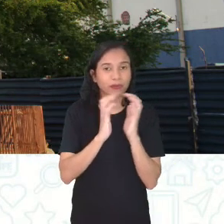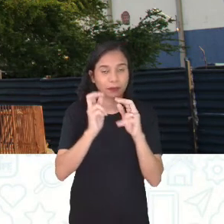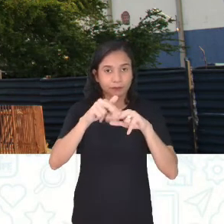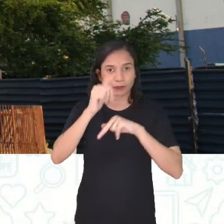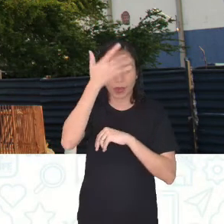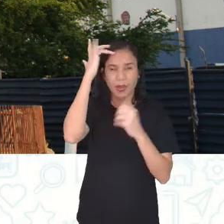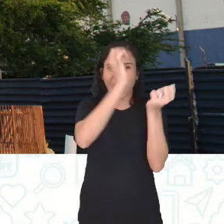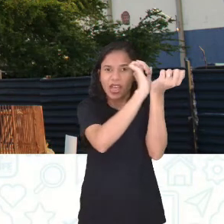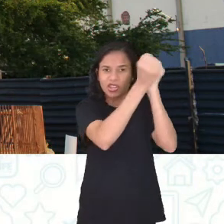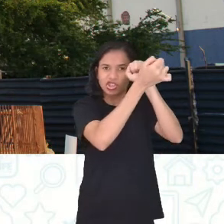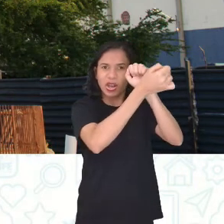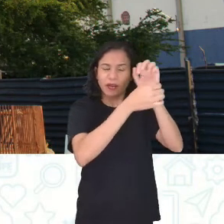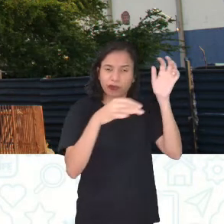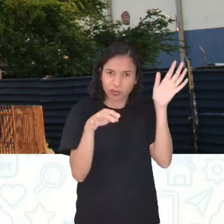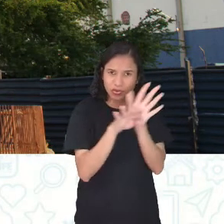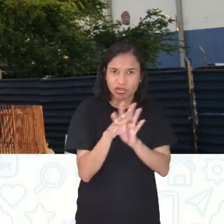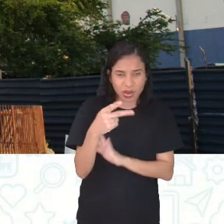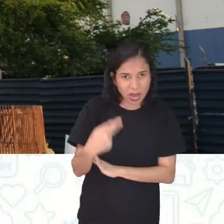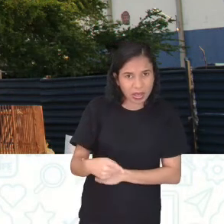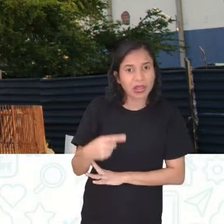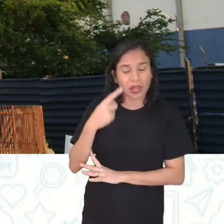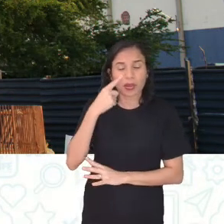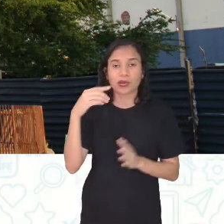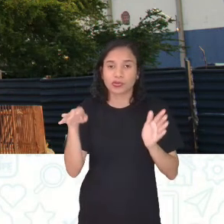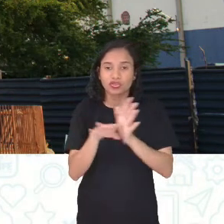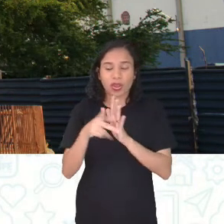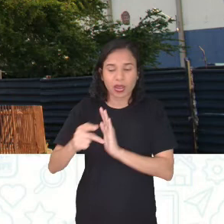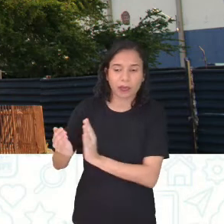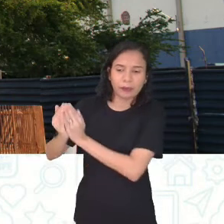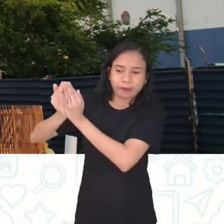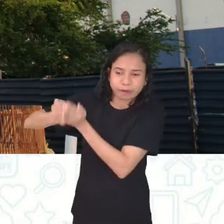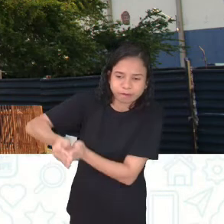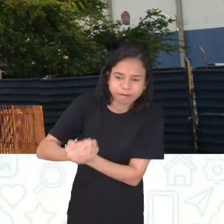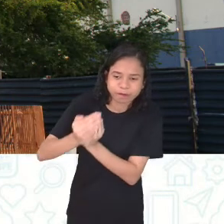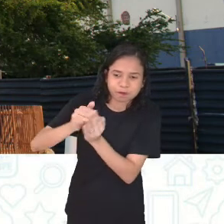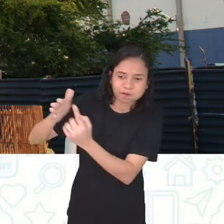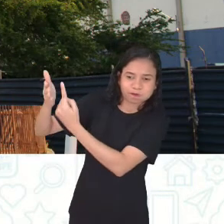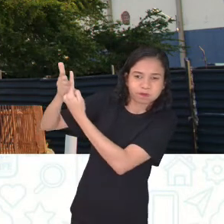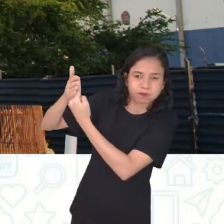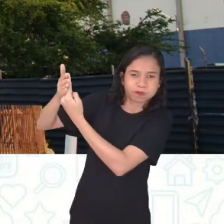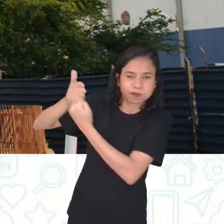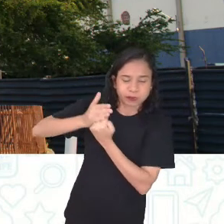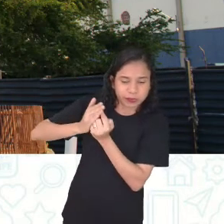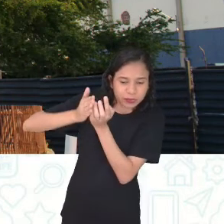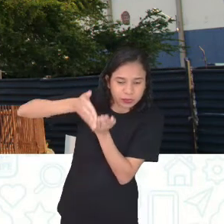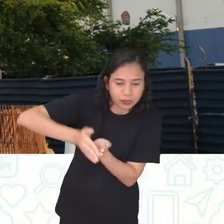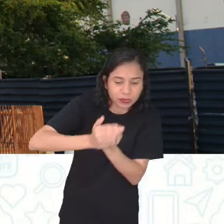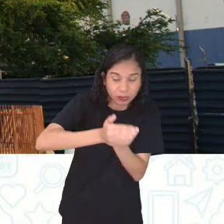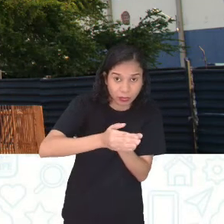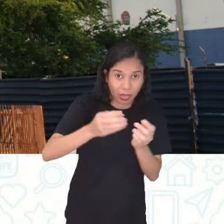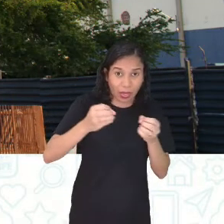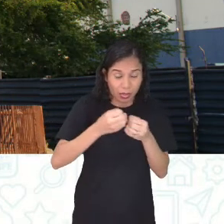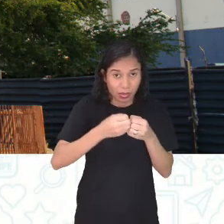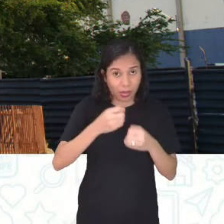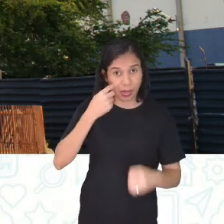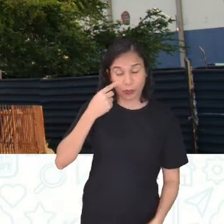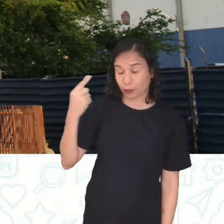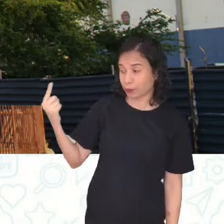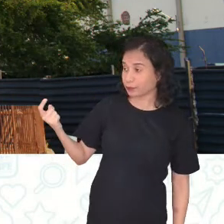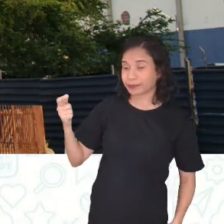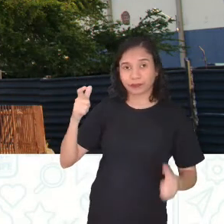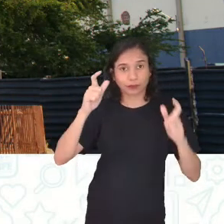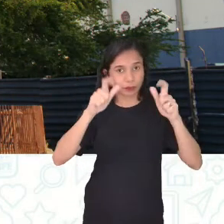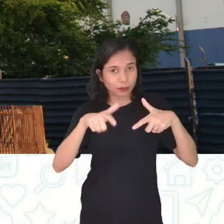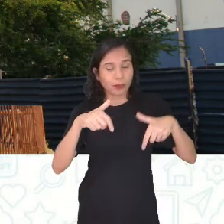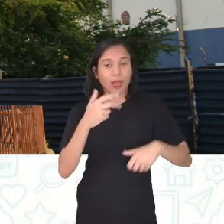no navio negreiro, chegavam ali, naquelas proximidades ali do porto. E nesse ambiente, se tem